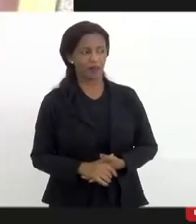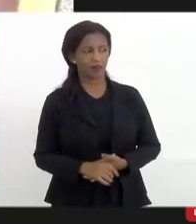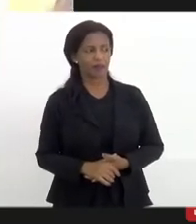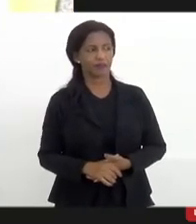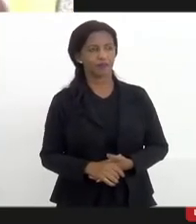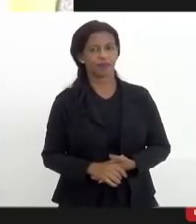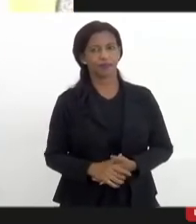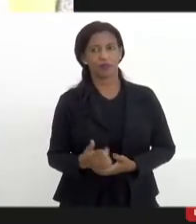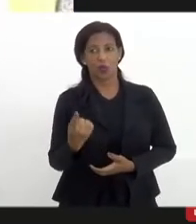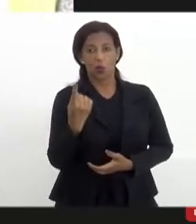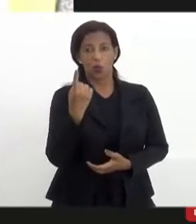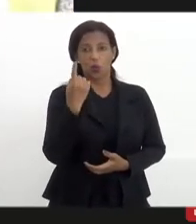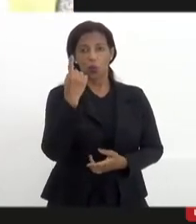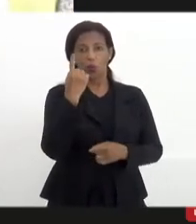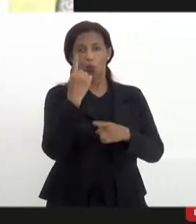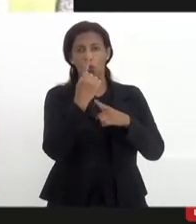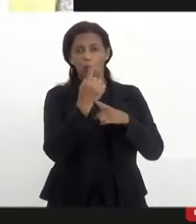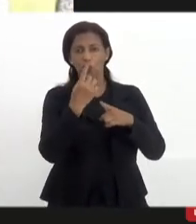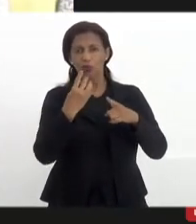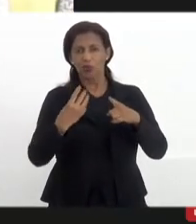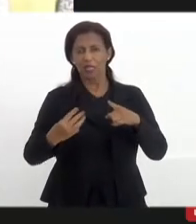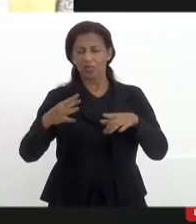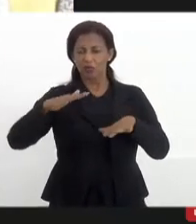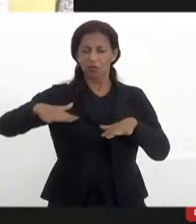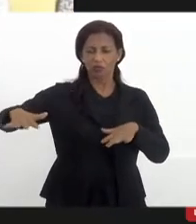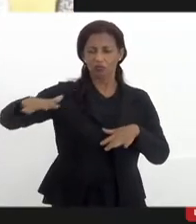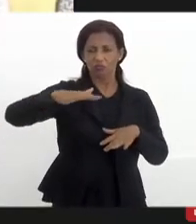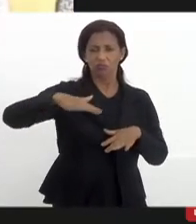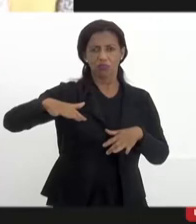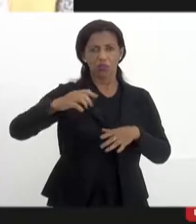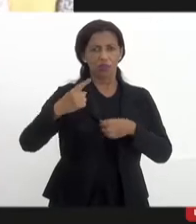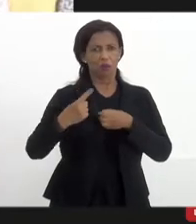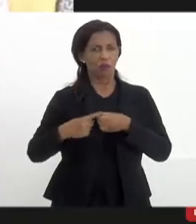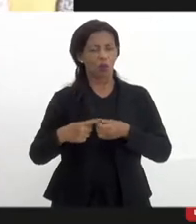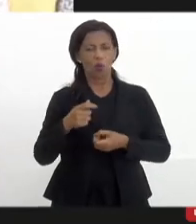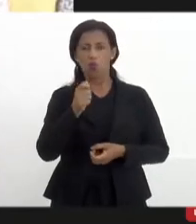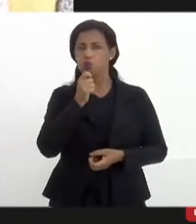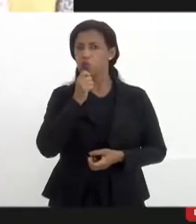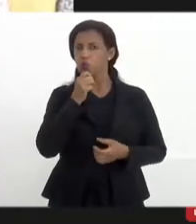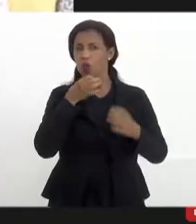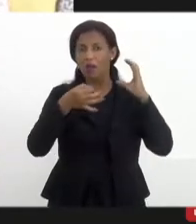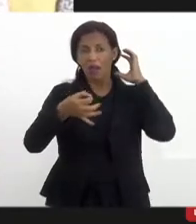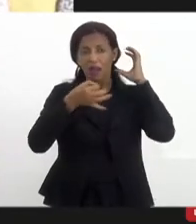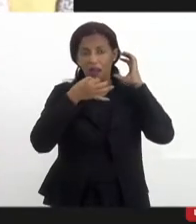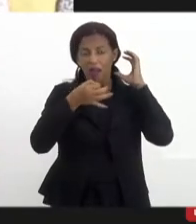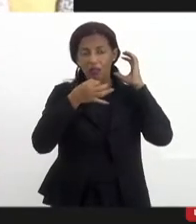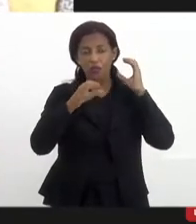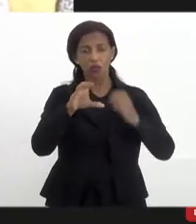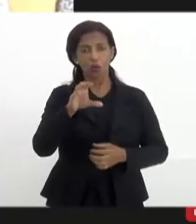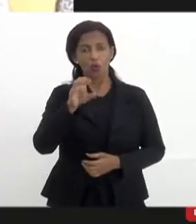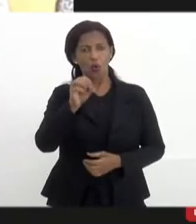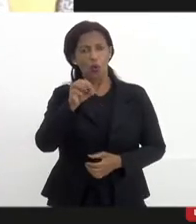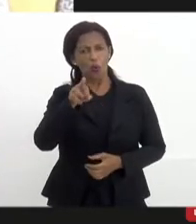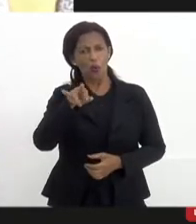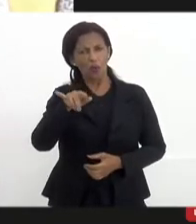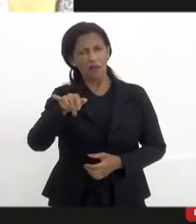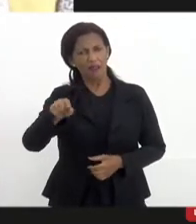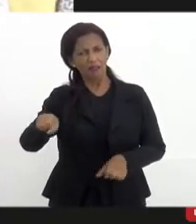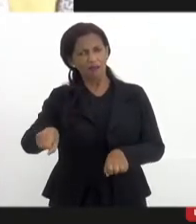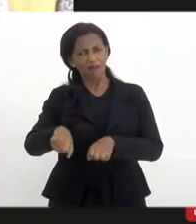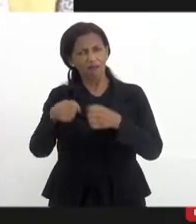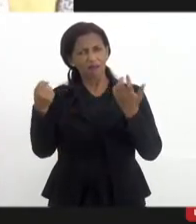Ou seja, um terço dos municípios do estado não tem rádio comunitária. Isso é um desastre